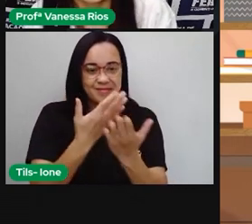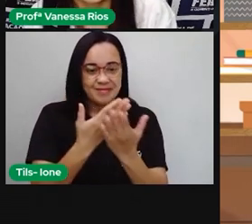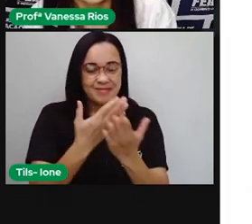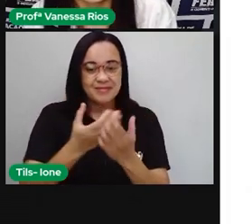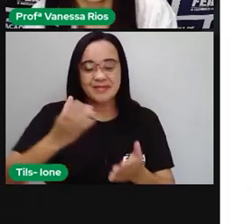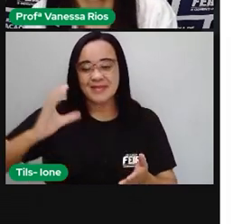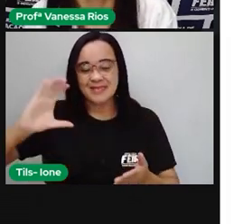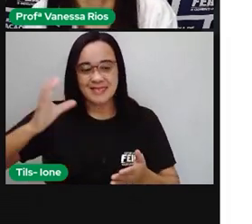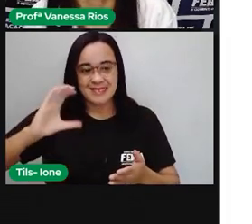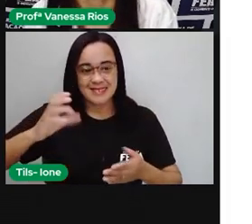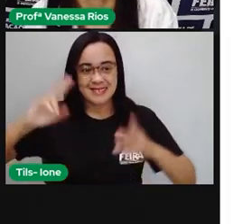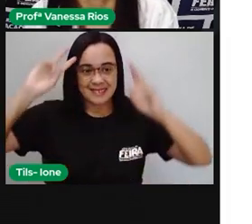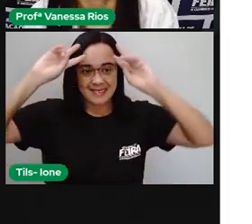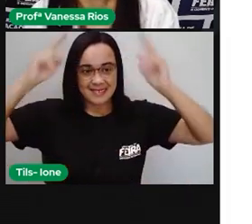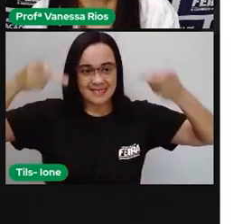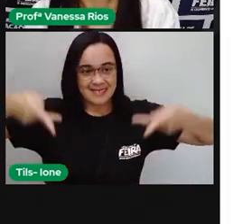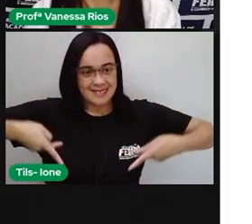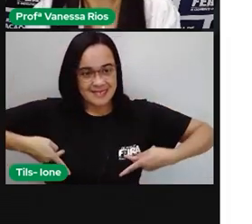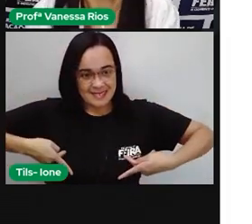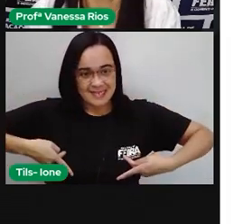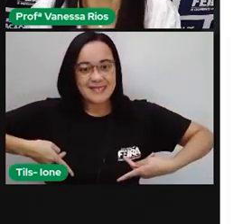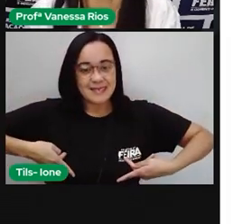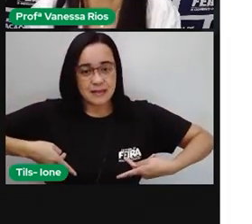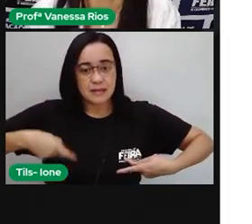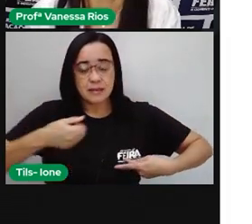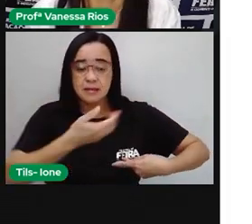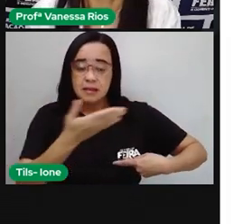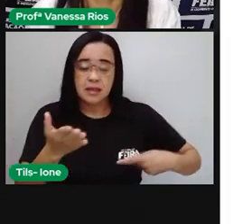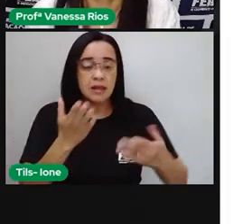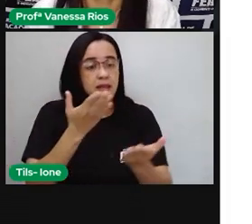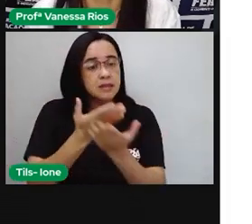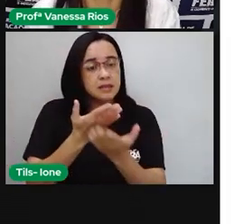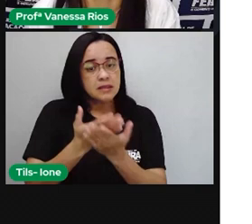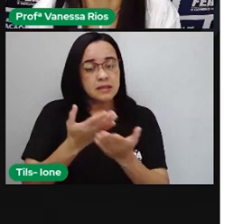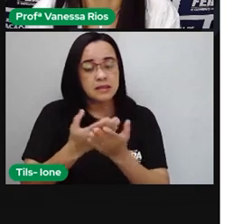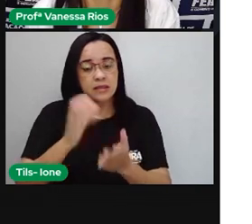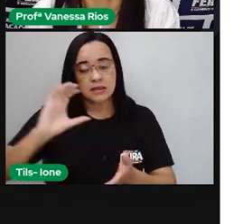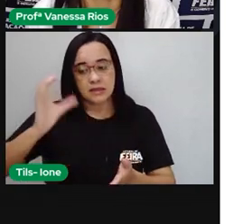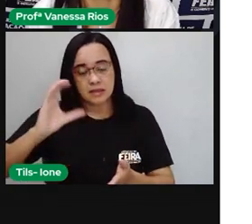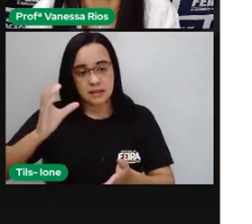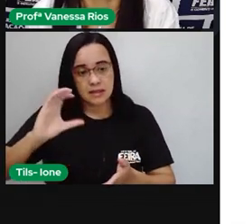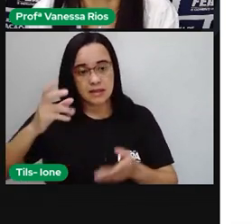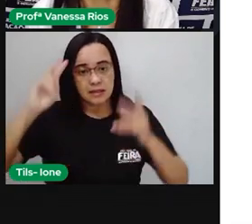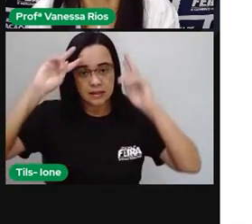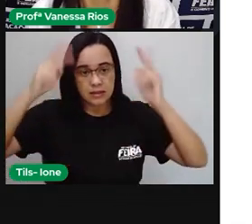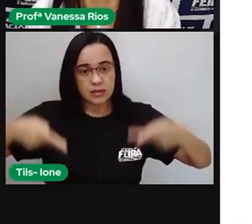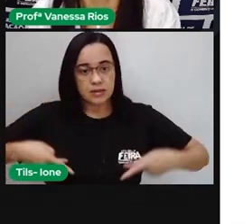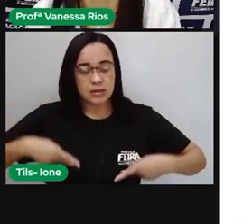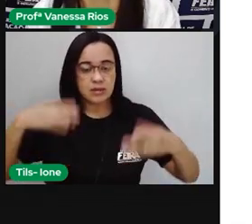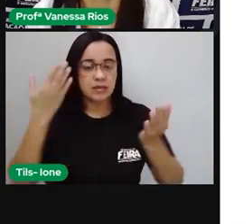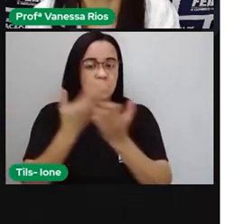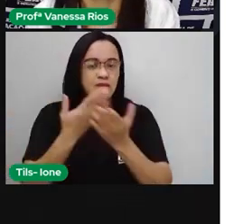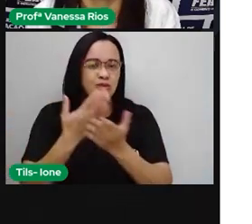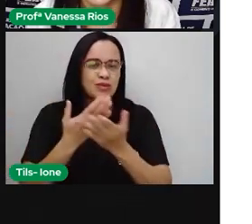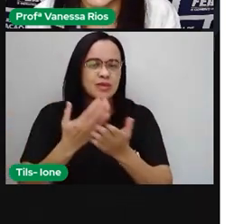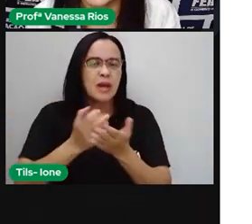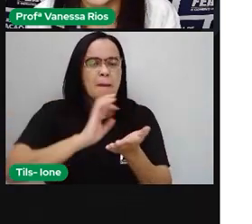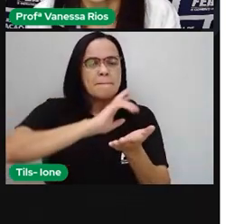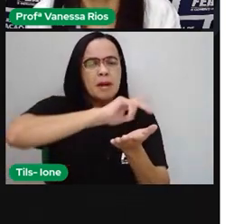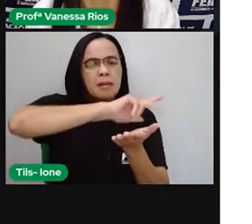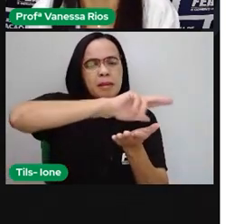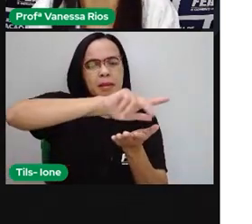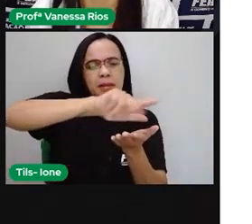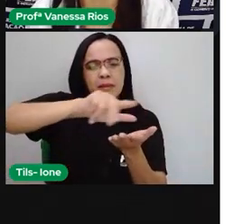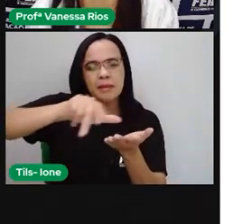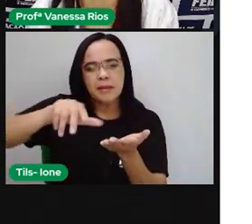humanas, e aí nessa aula de ciências humanas nós vamos estudar sobre diversidade